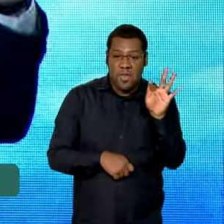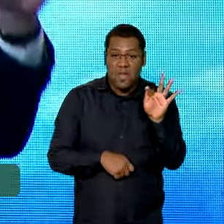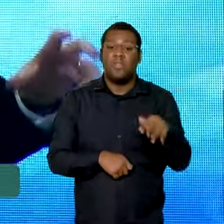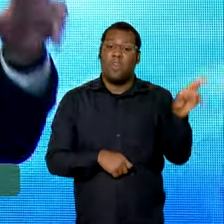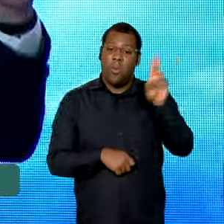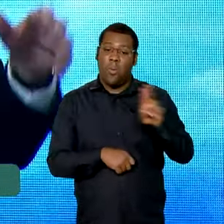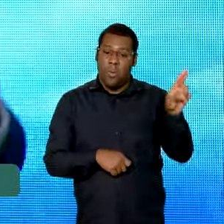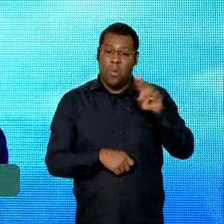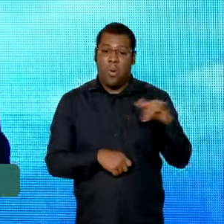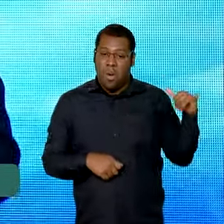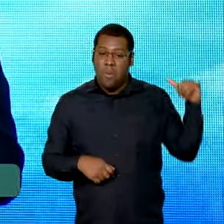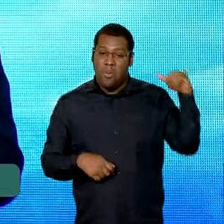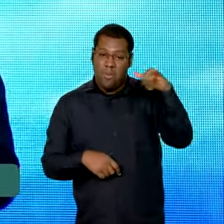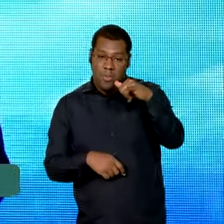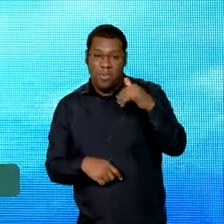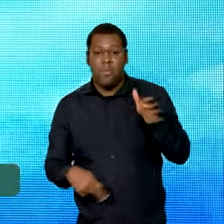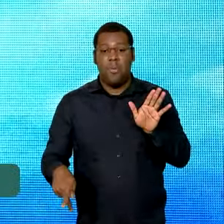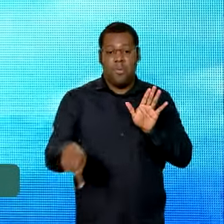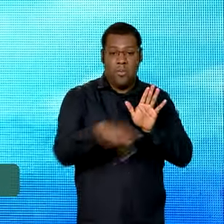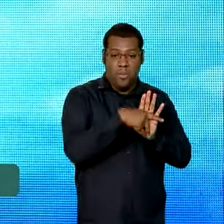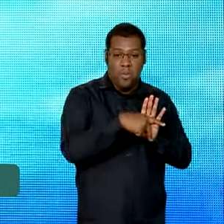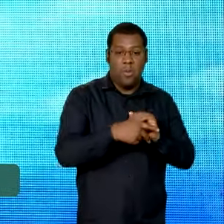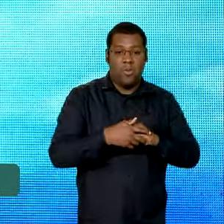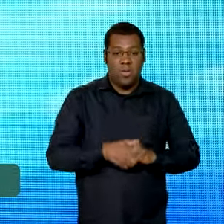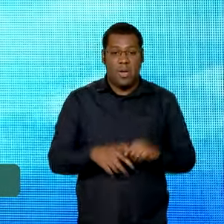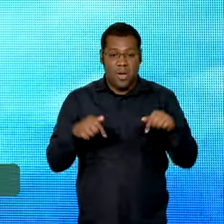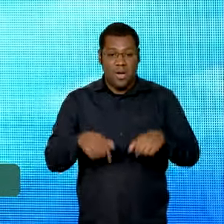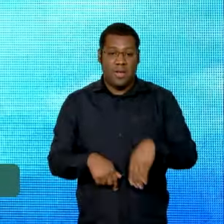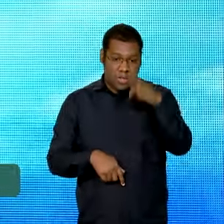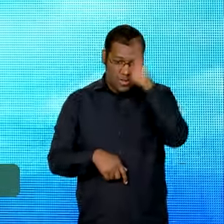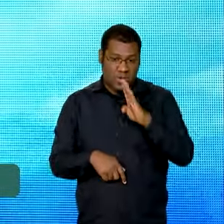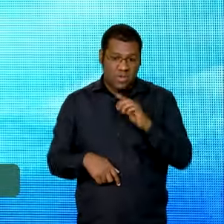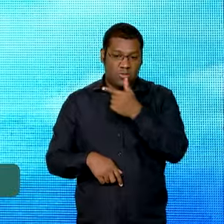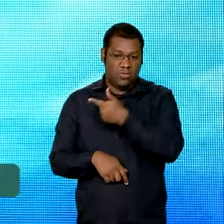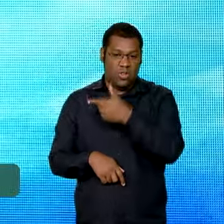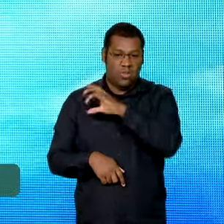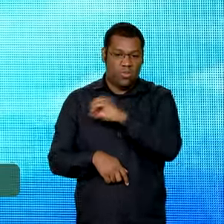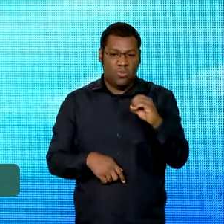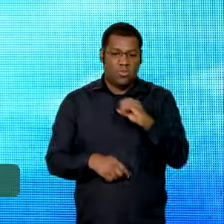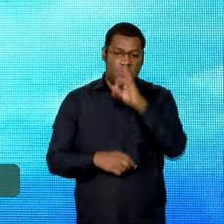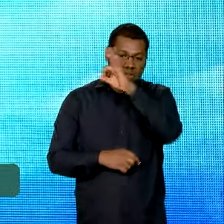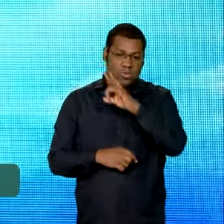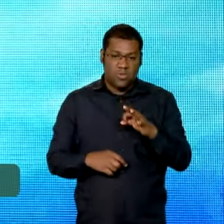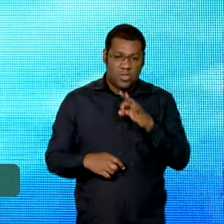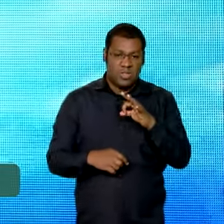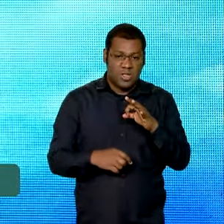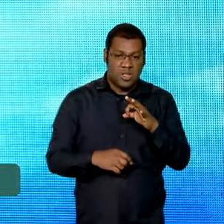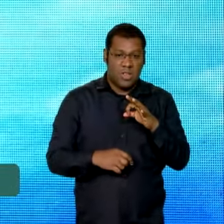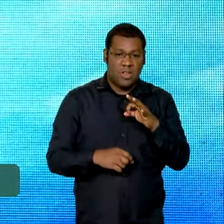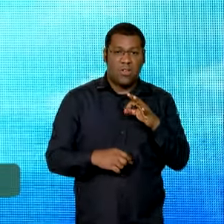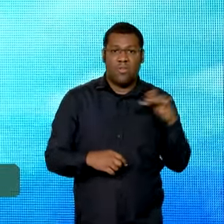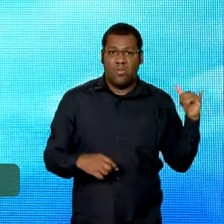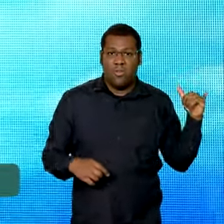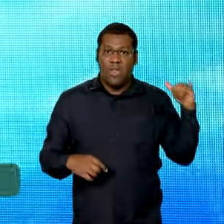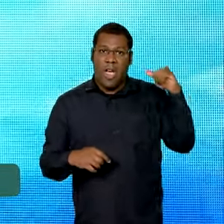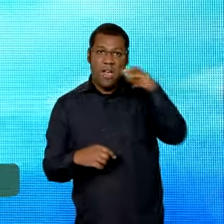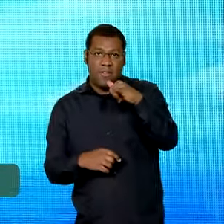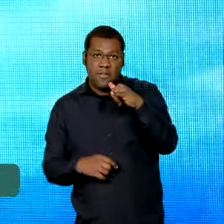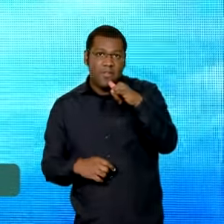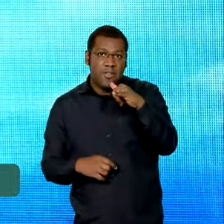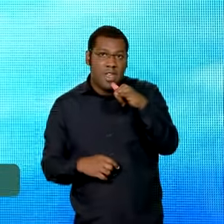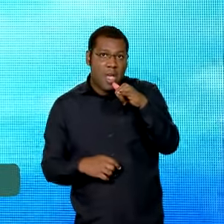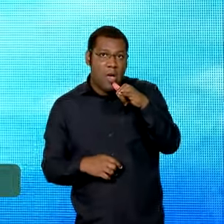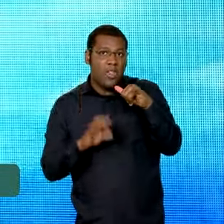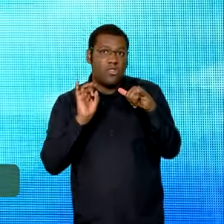100% da aviação brasileira, apenas 12% são com aviões da Embraer. E é